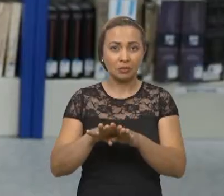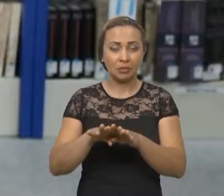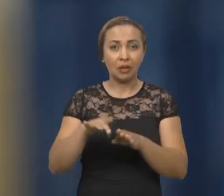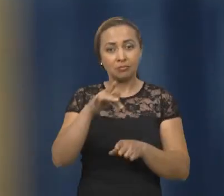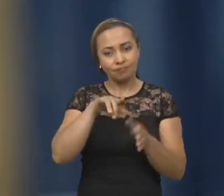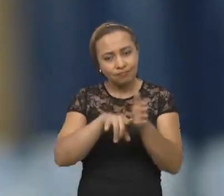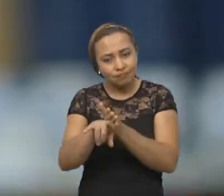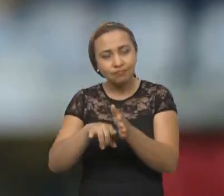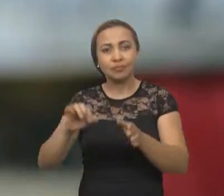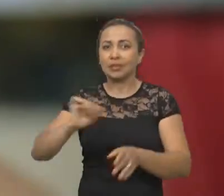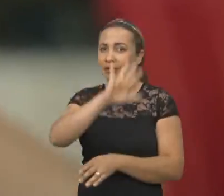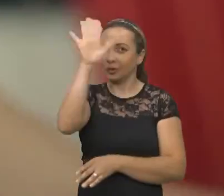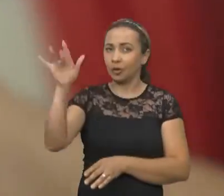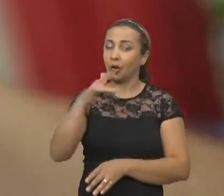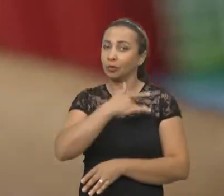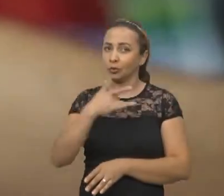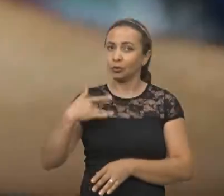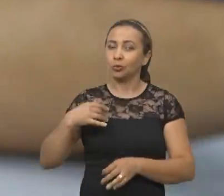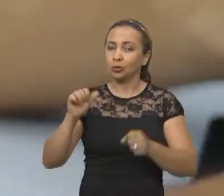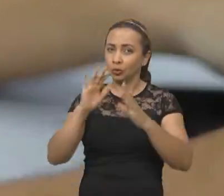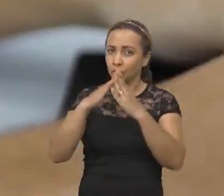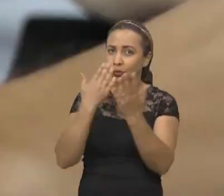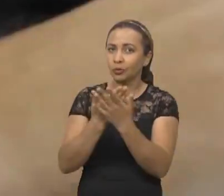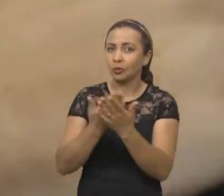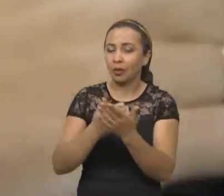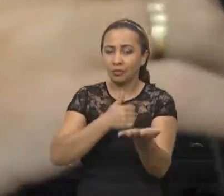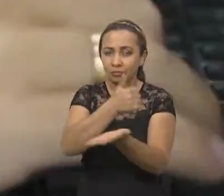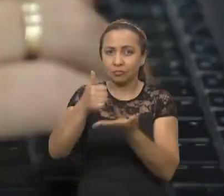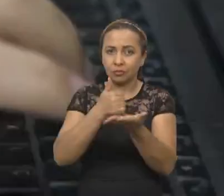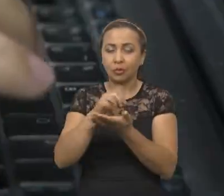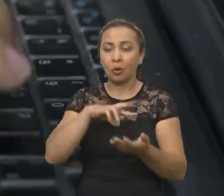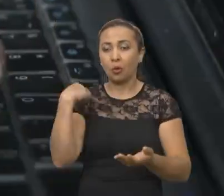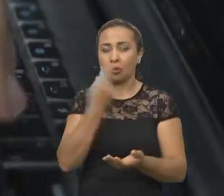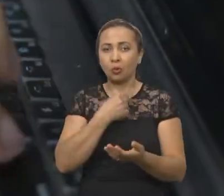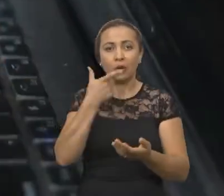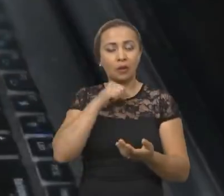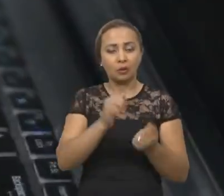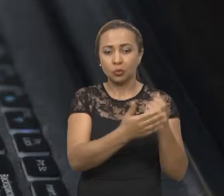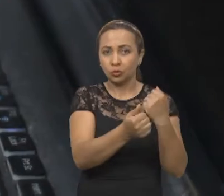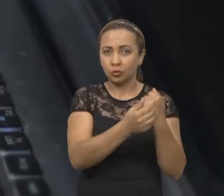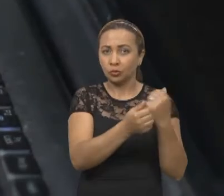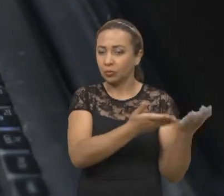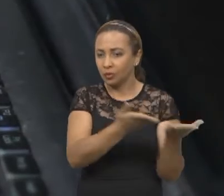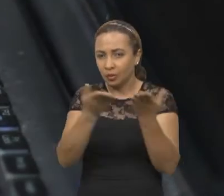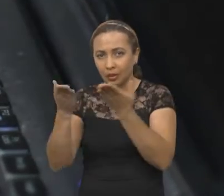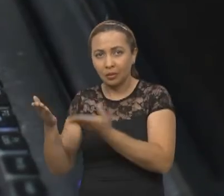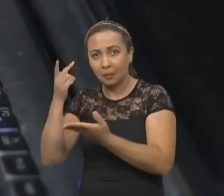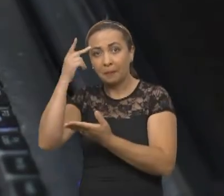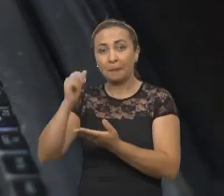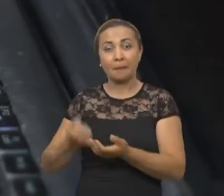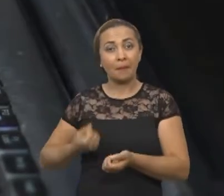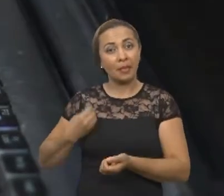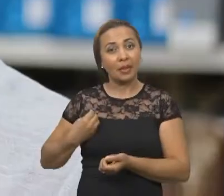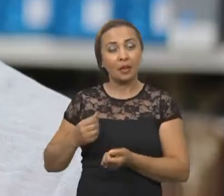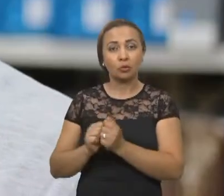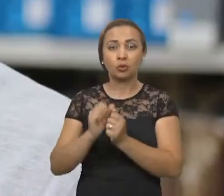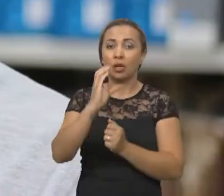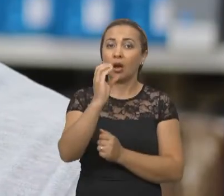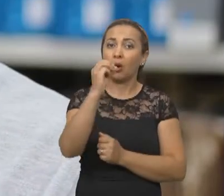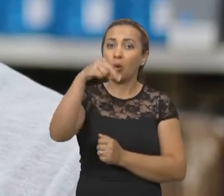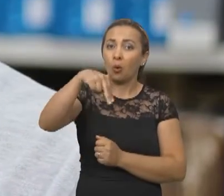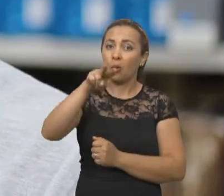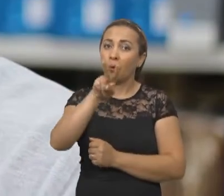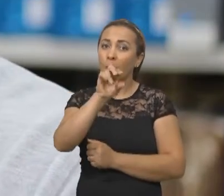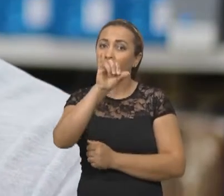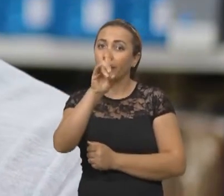Saúde do Escolar. Através dessas pesquisas em grandes bases que nós recebemos o convite para participar da Convide. Ela é